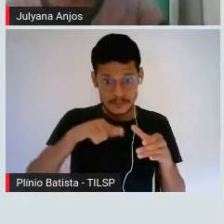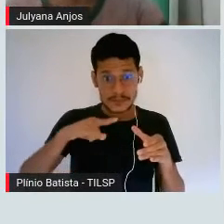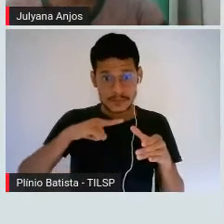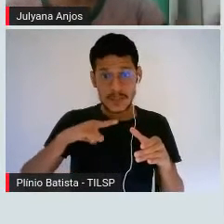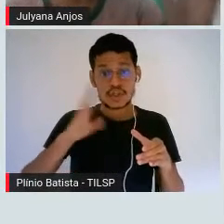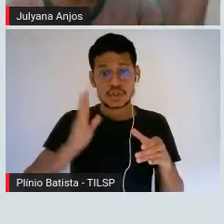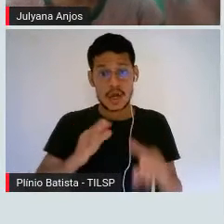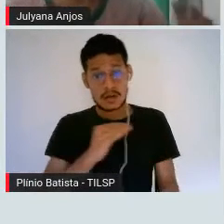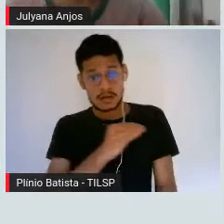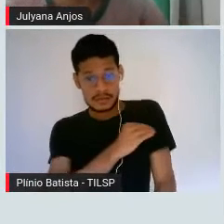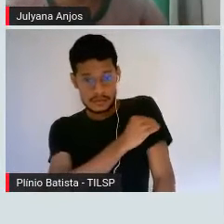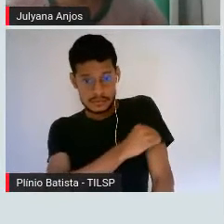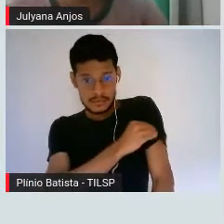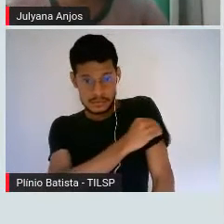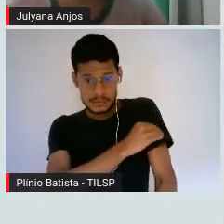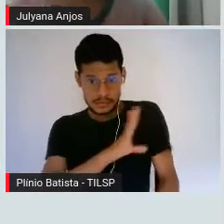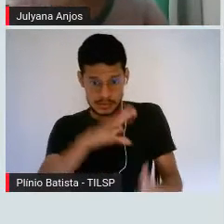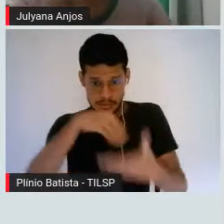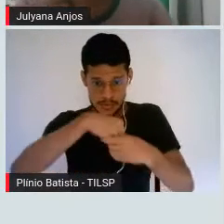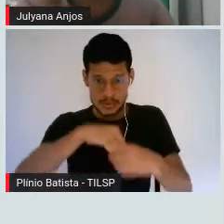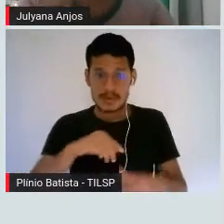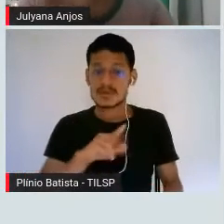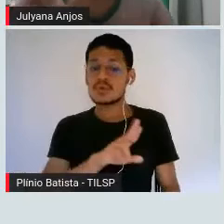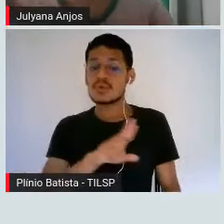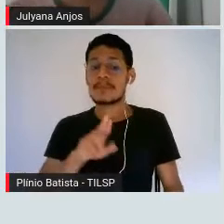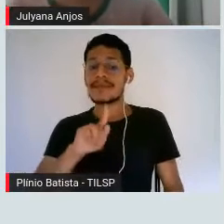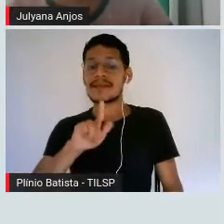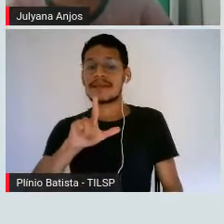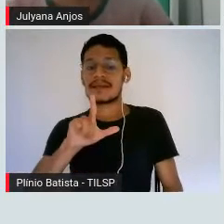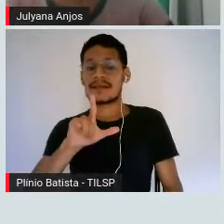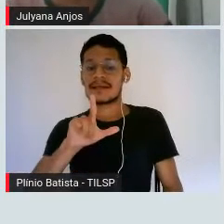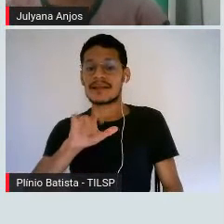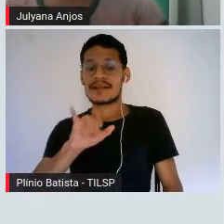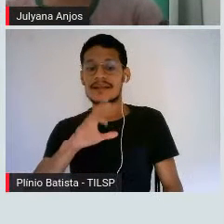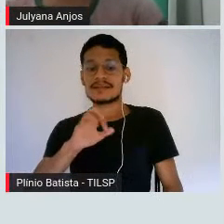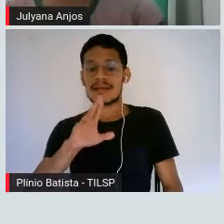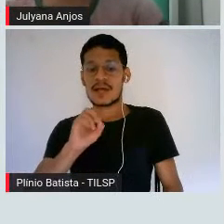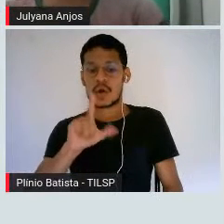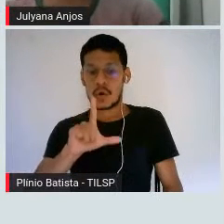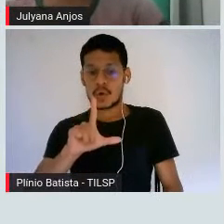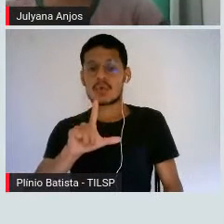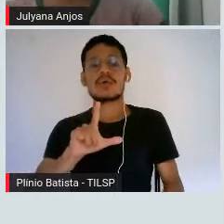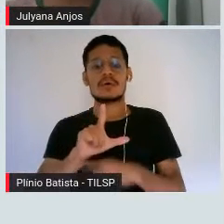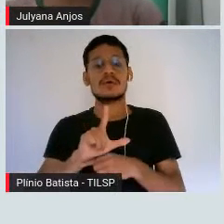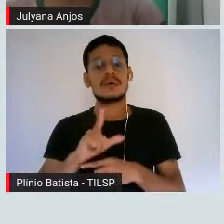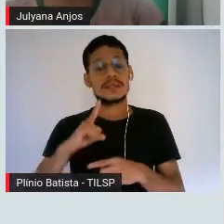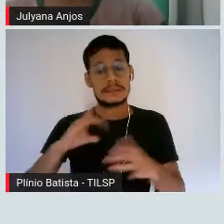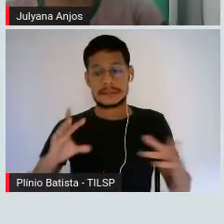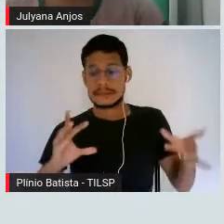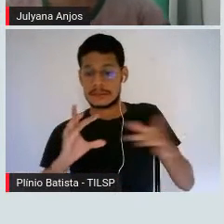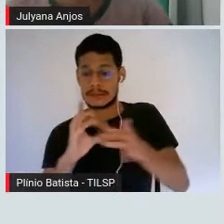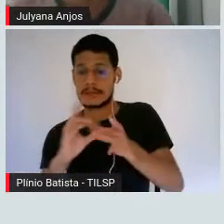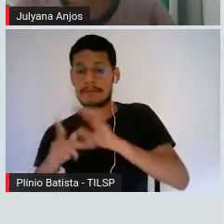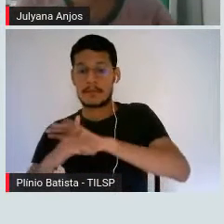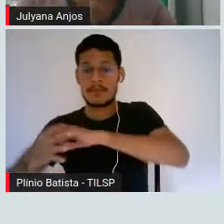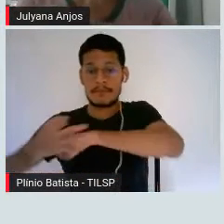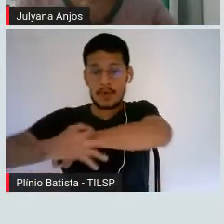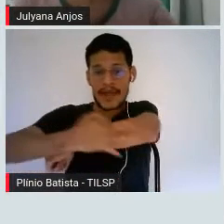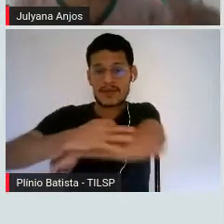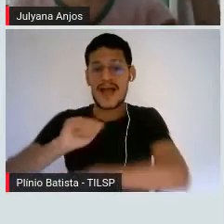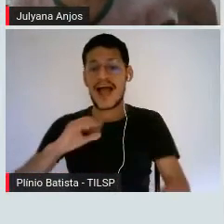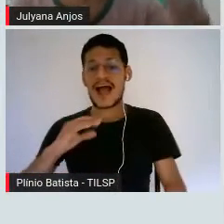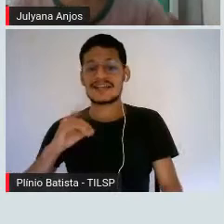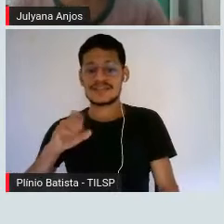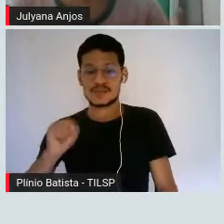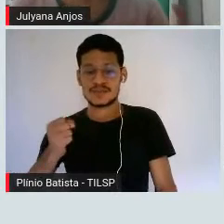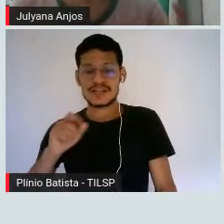álcool, chamado de glicerol, que vai se associar às moléculas de ácidos graxos, ok? Então, eu